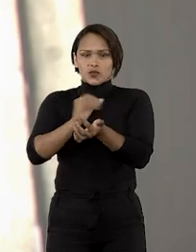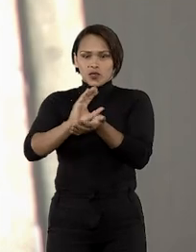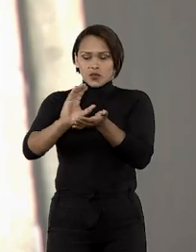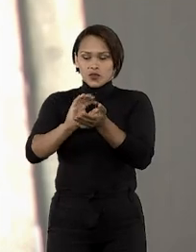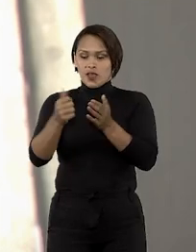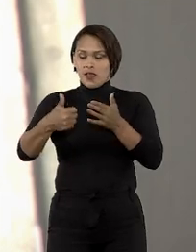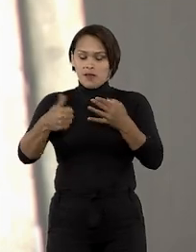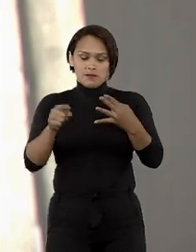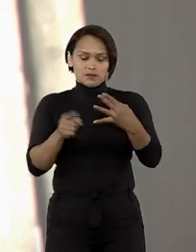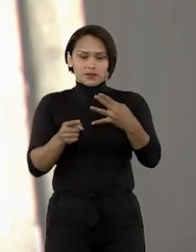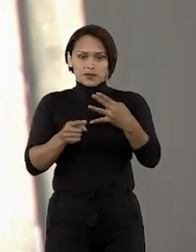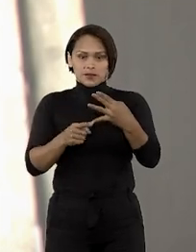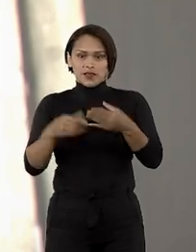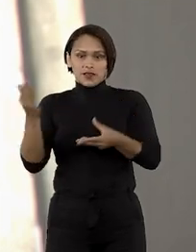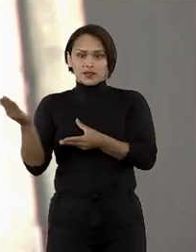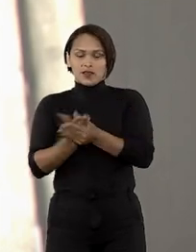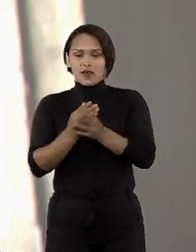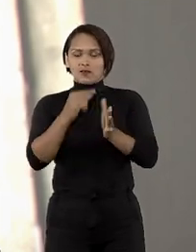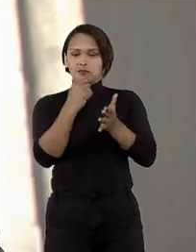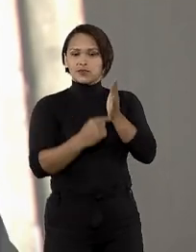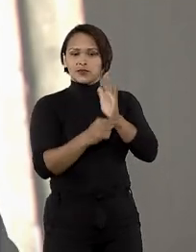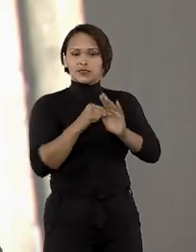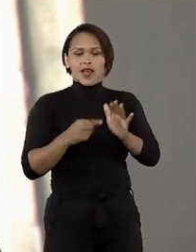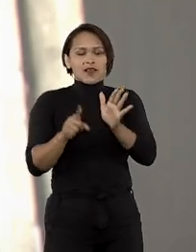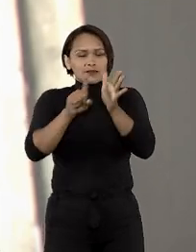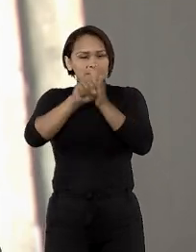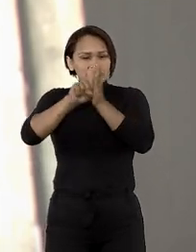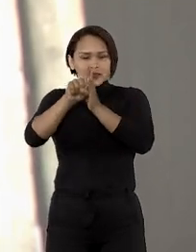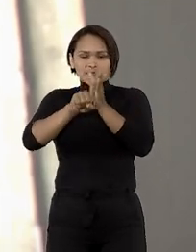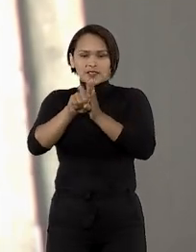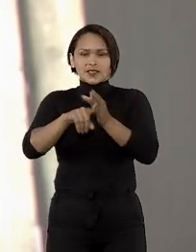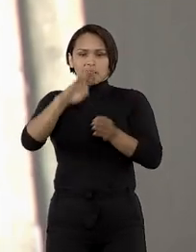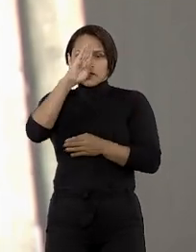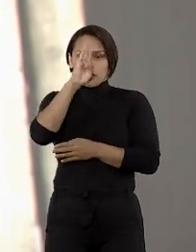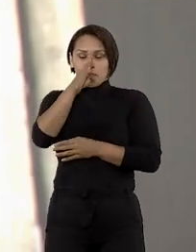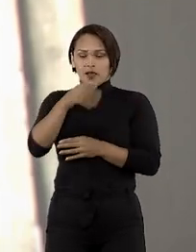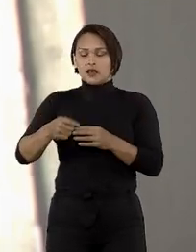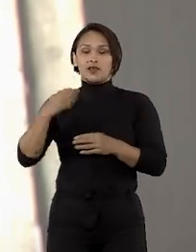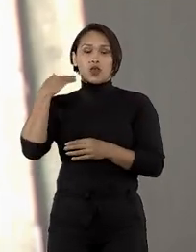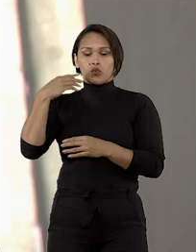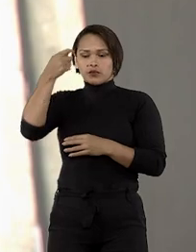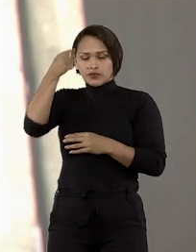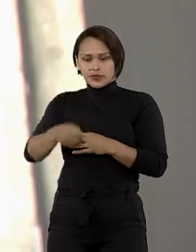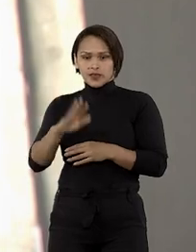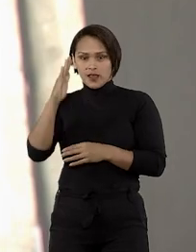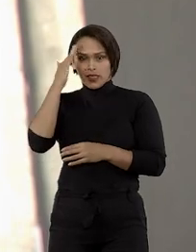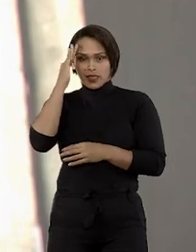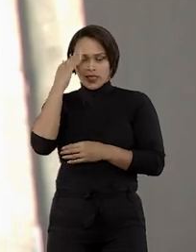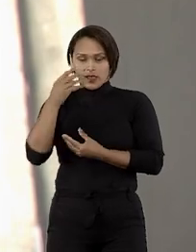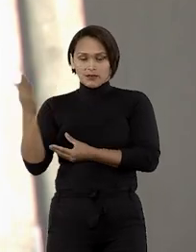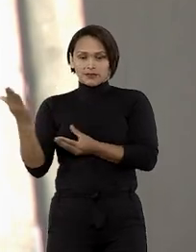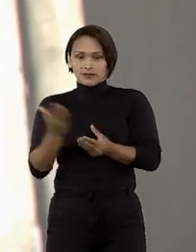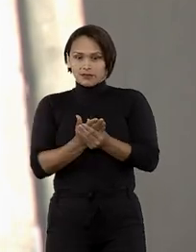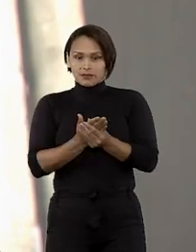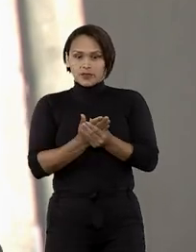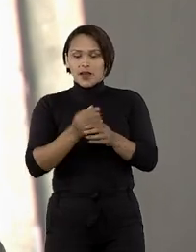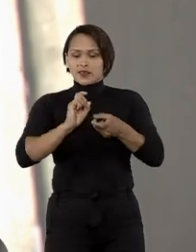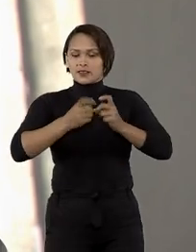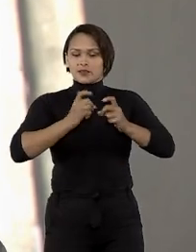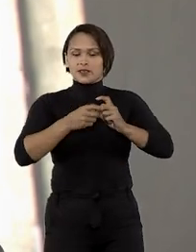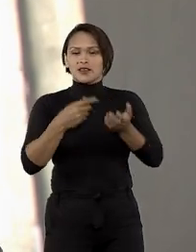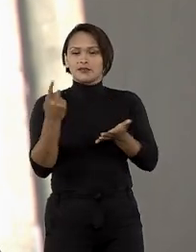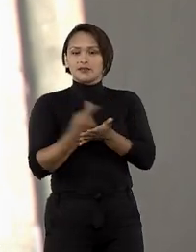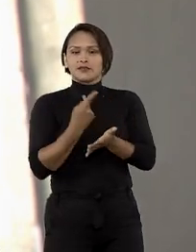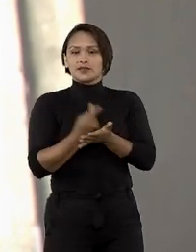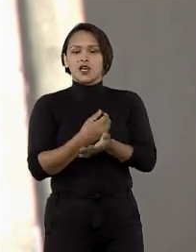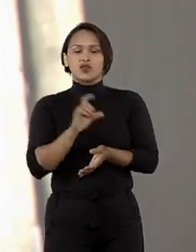Em primeira instância, a ação foi extinta sem exame do mérito. O juízo entendeu que o ato de improbidade administrativa só